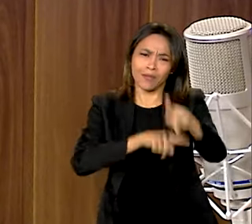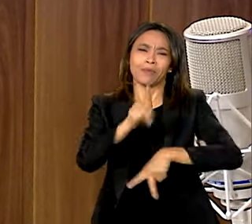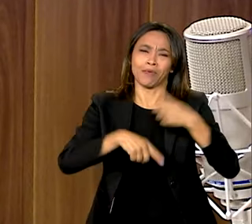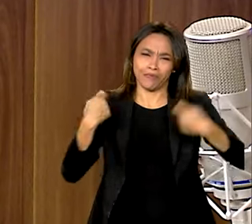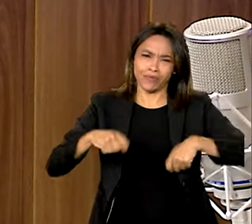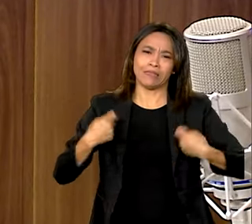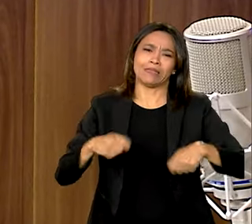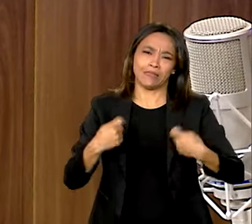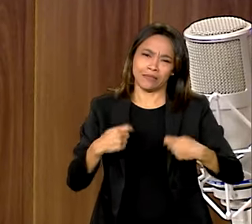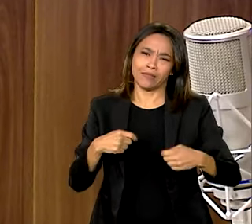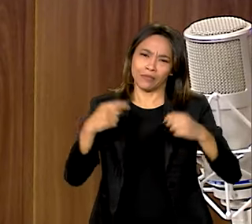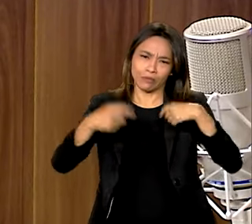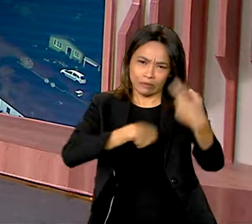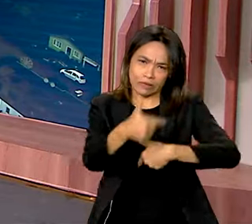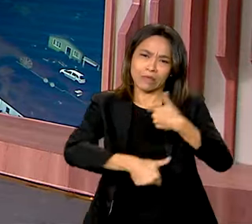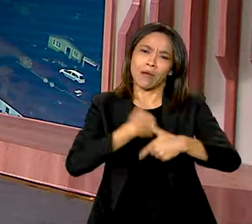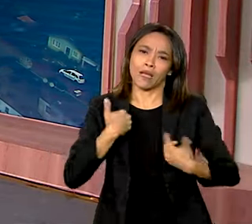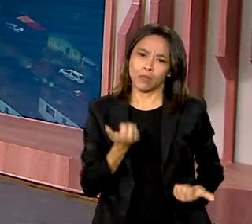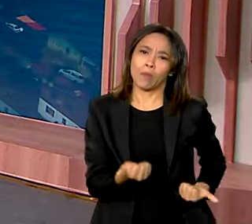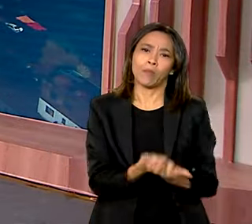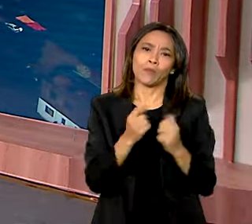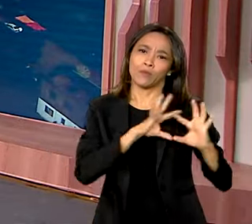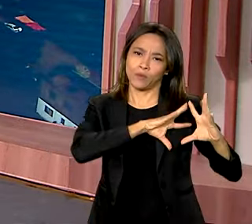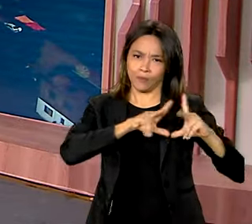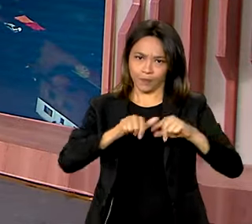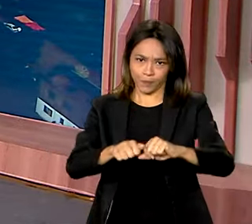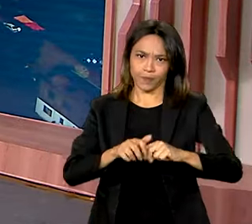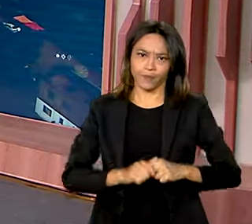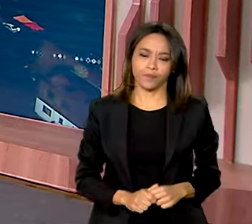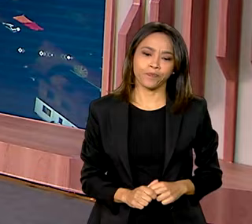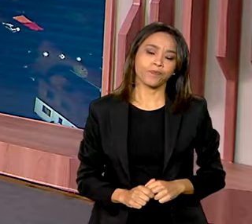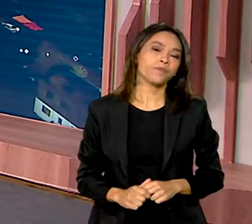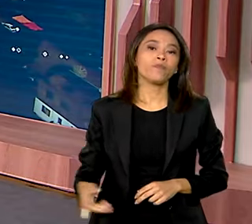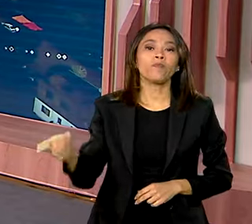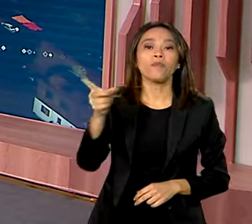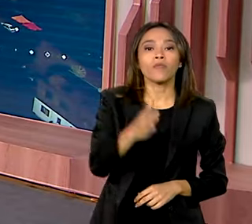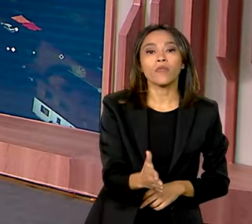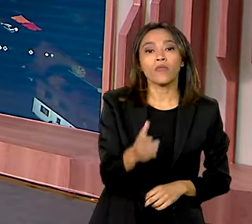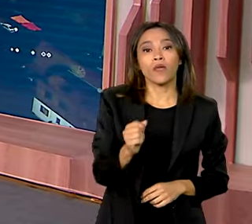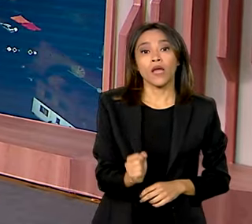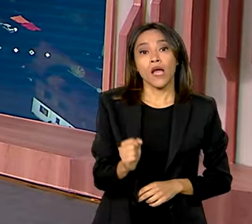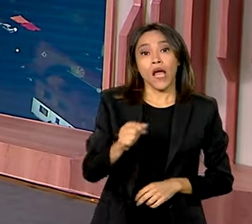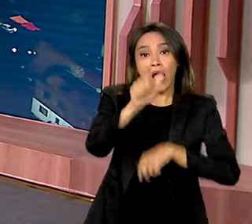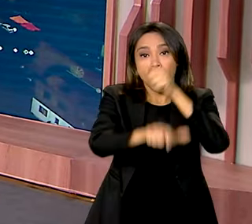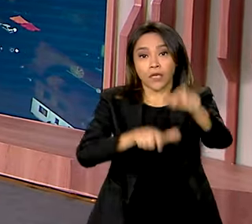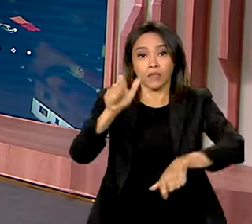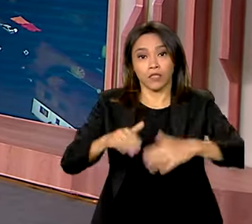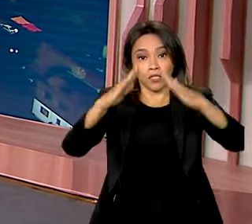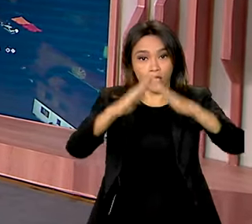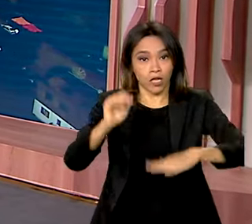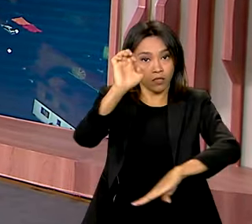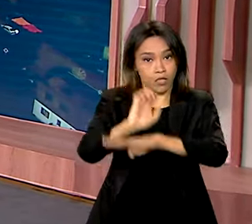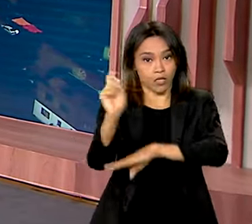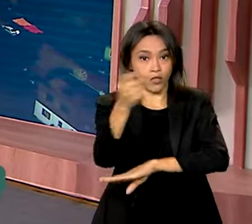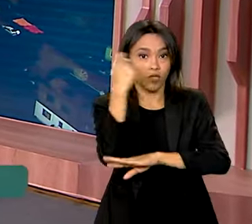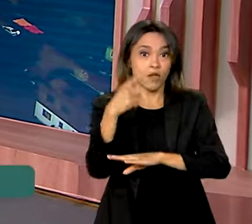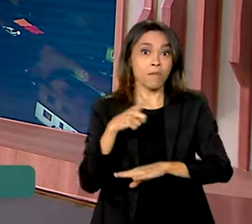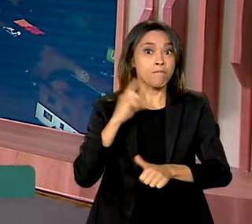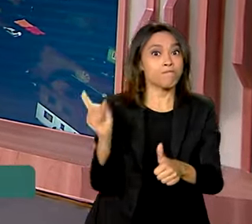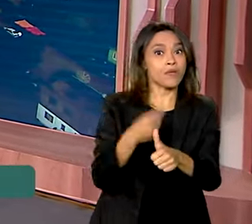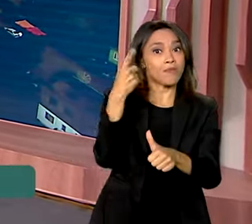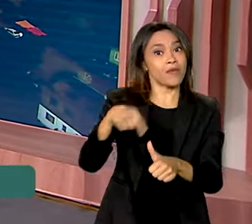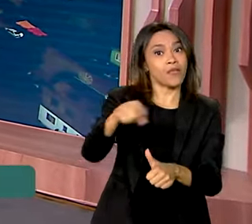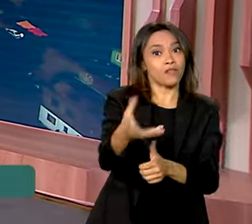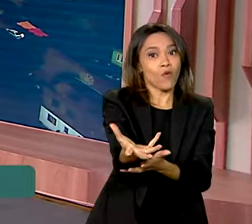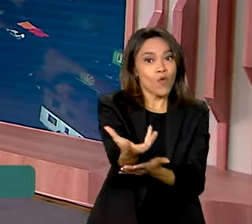do trabalho e do apoio de todos. E os contribuintes do Rio Grande do Sul vão ter prioridade na restituição do imposto de